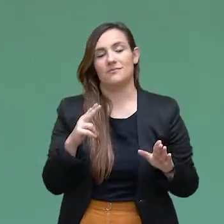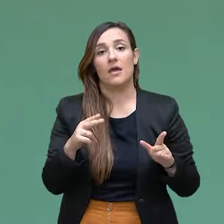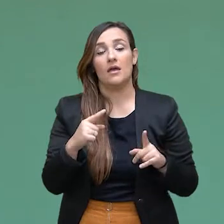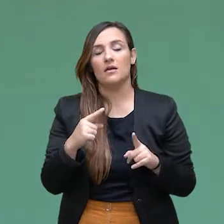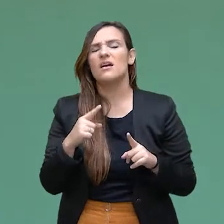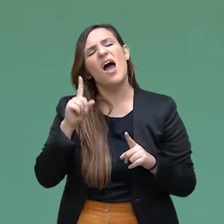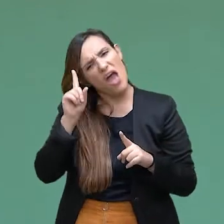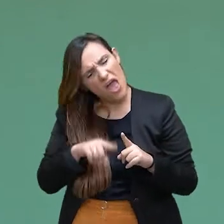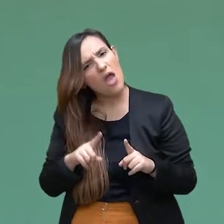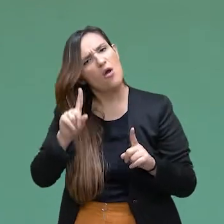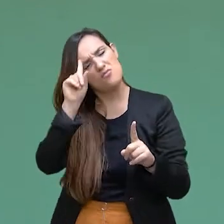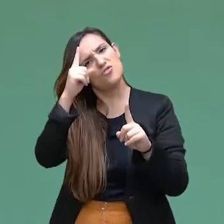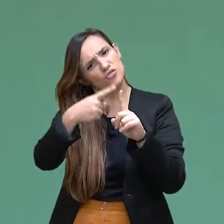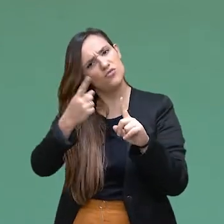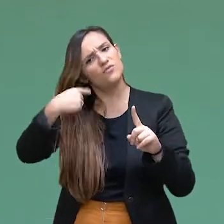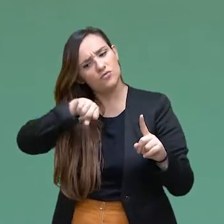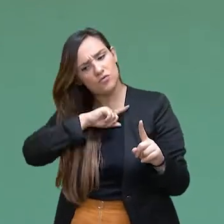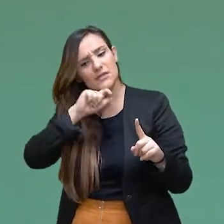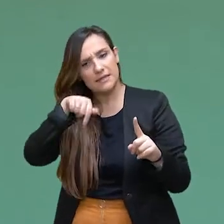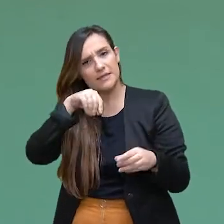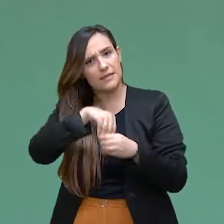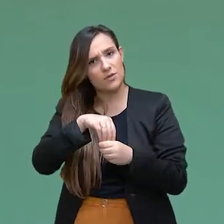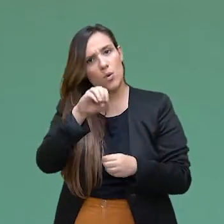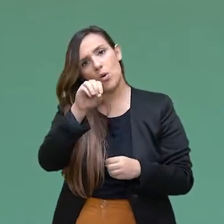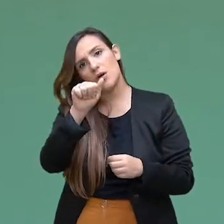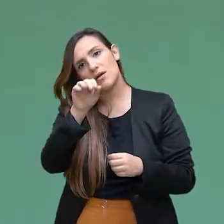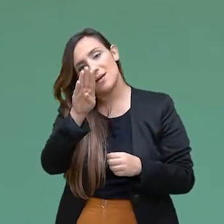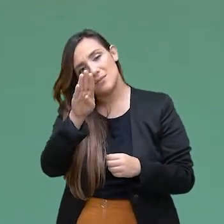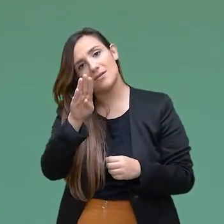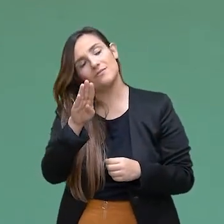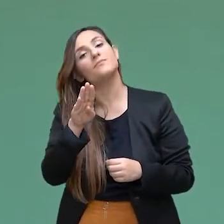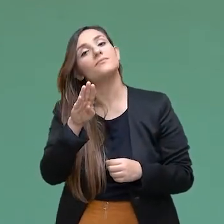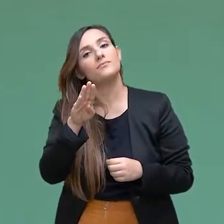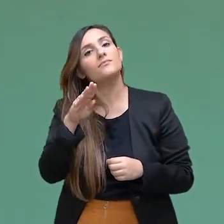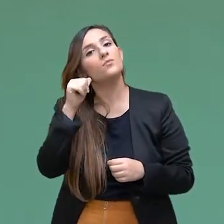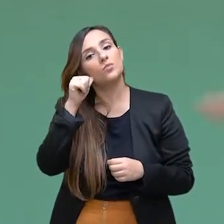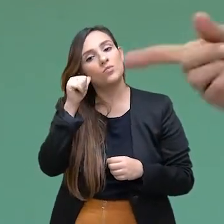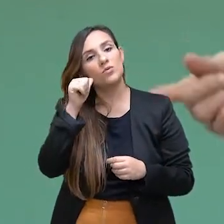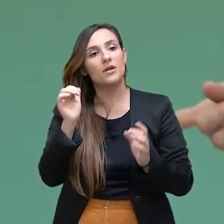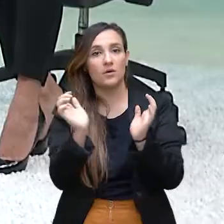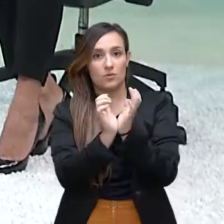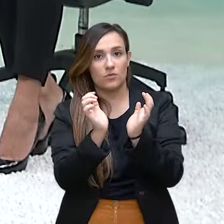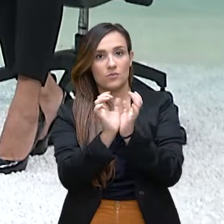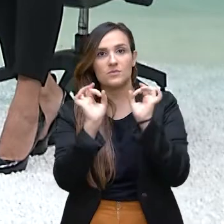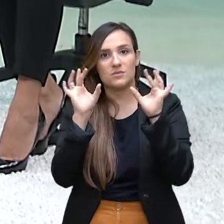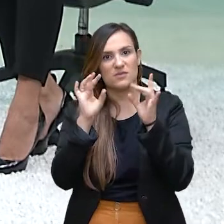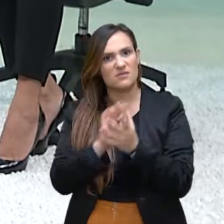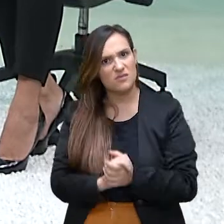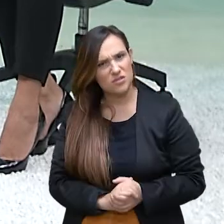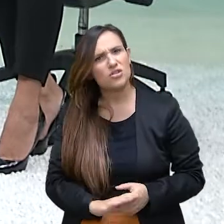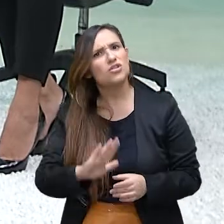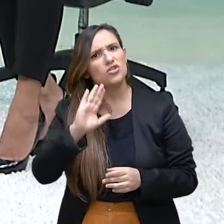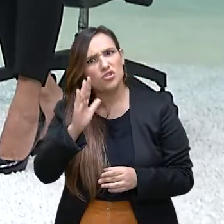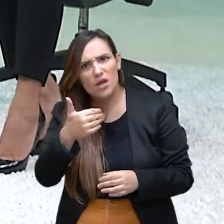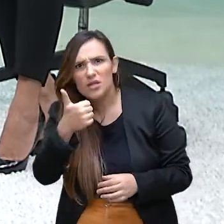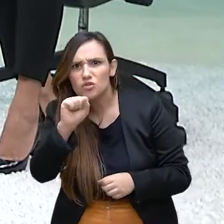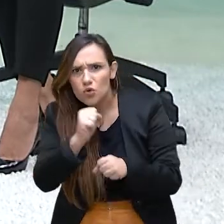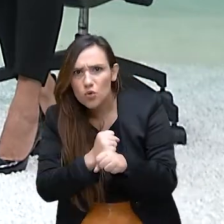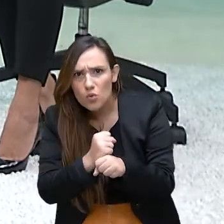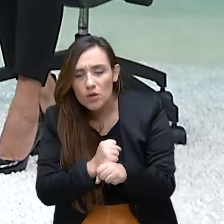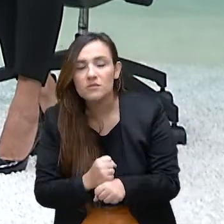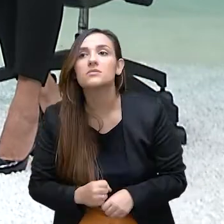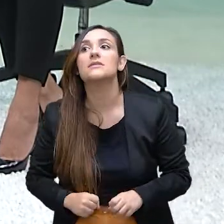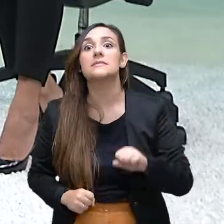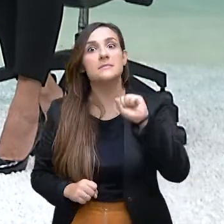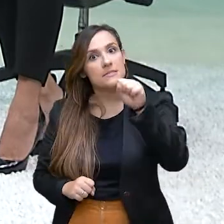E é isso que a gente quer fazer dentro da Comissão da Mulher Advogada e dentro da OAB. São 18 anos, inclusive, dessa comissão. 18